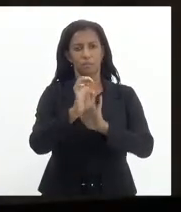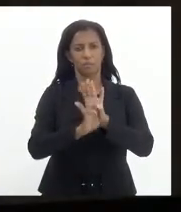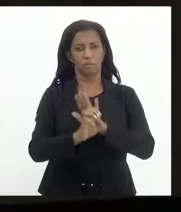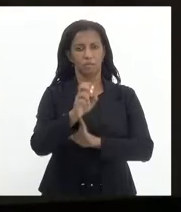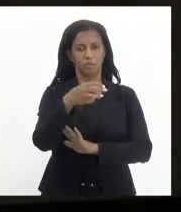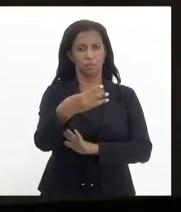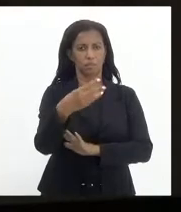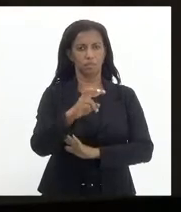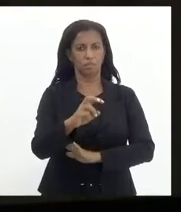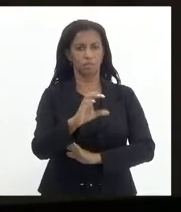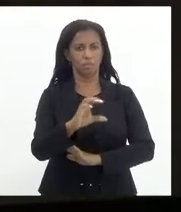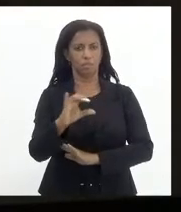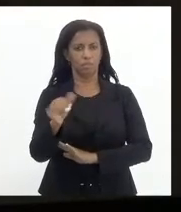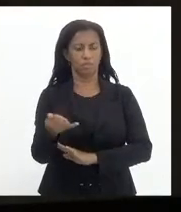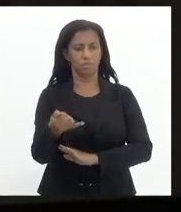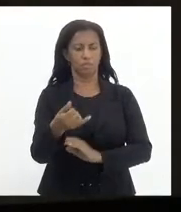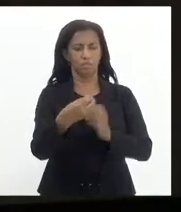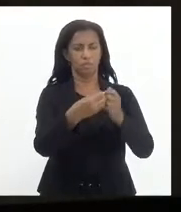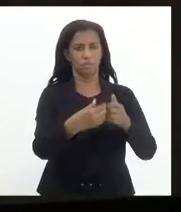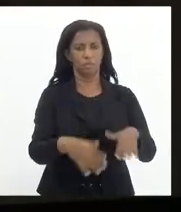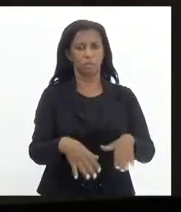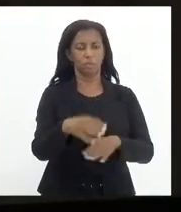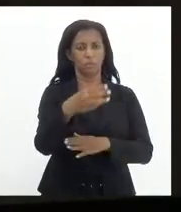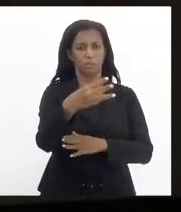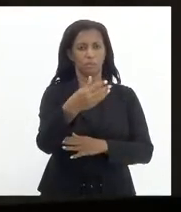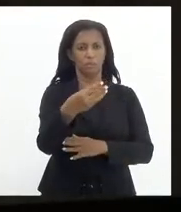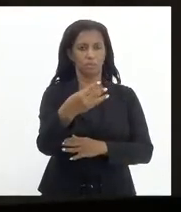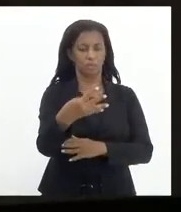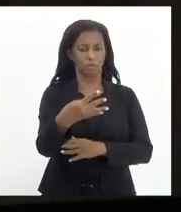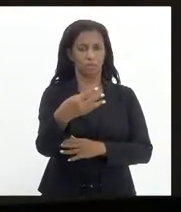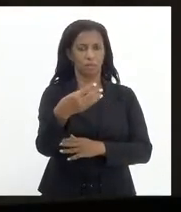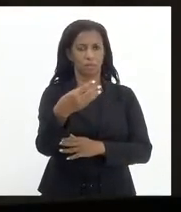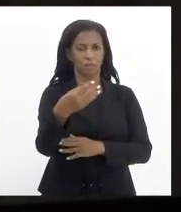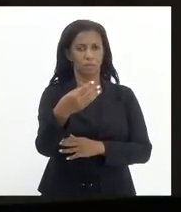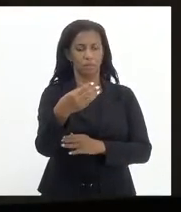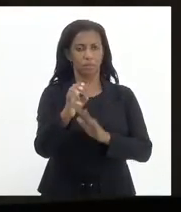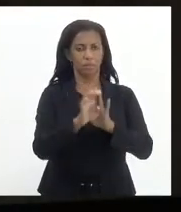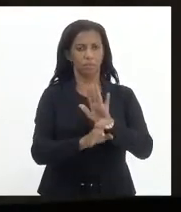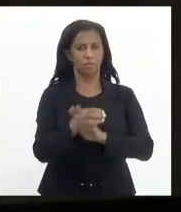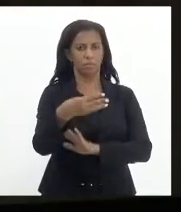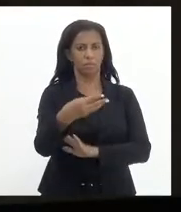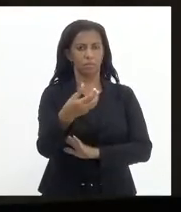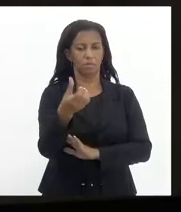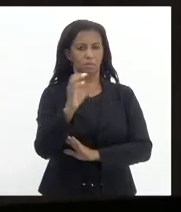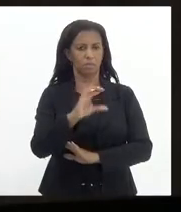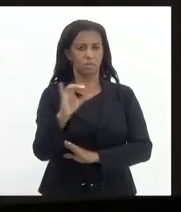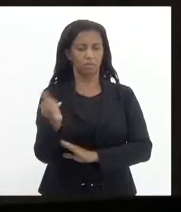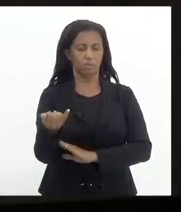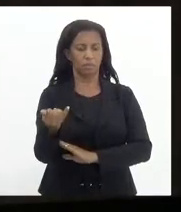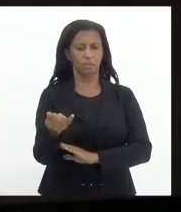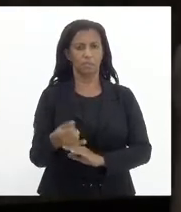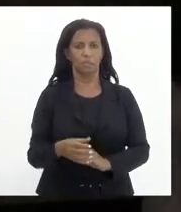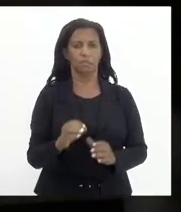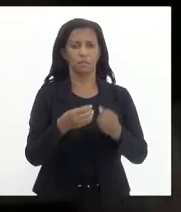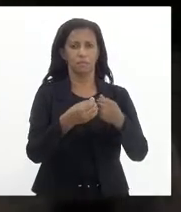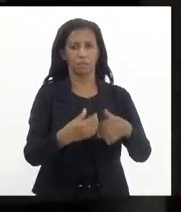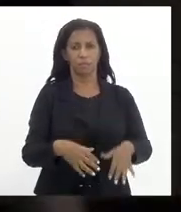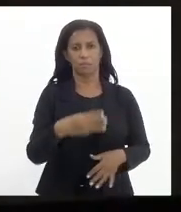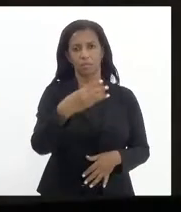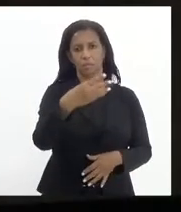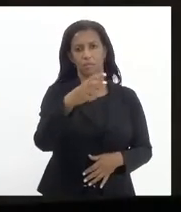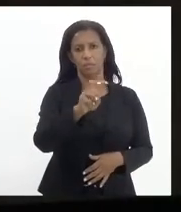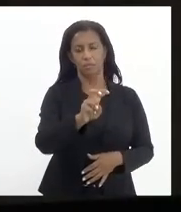da CCJ. Pela prejudicabilidade da emenda 34, pela emenda 6 da CCJ. Pela prejudicabilidade da emenda